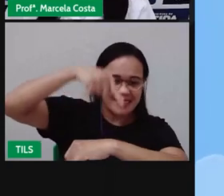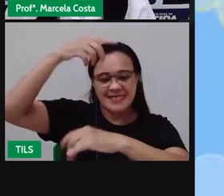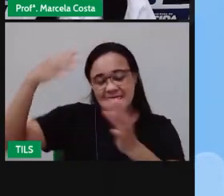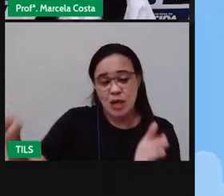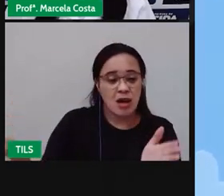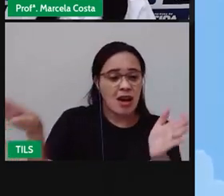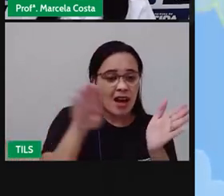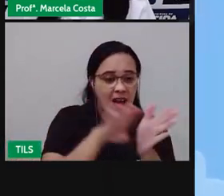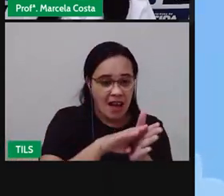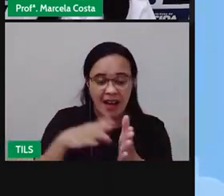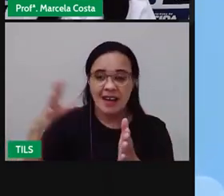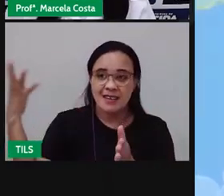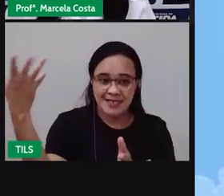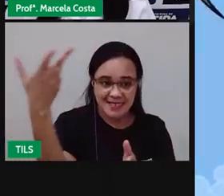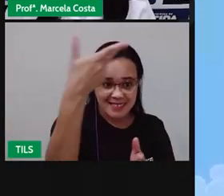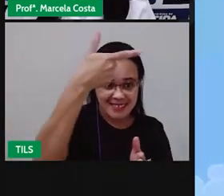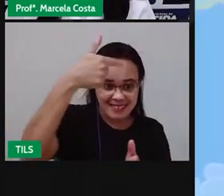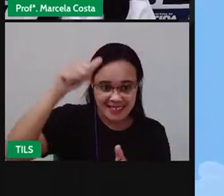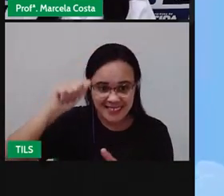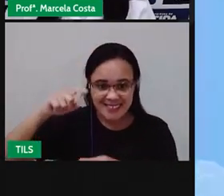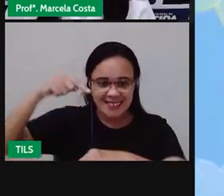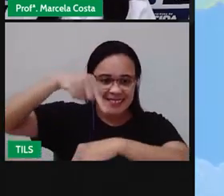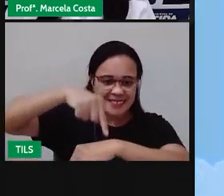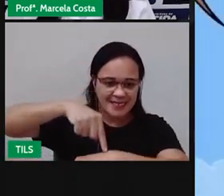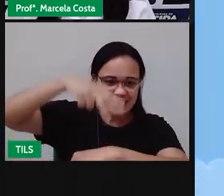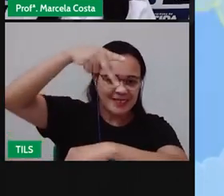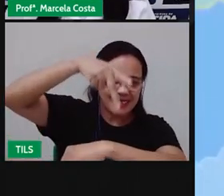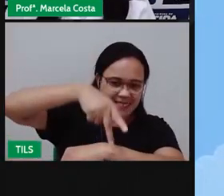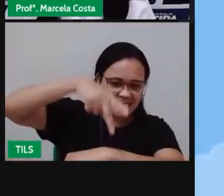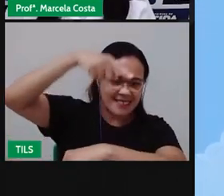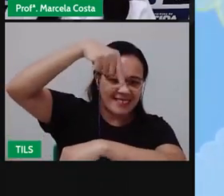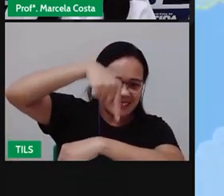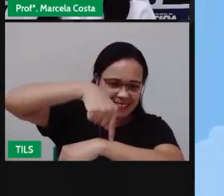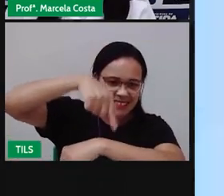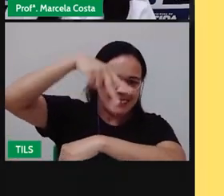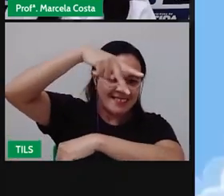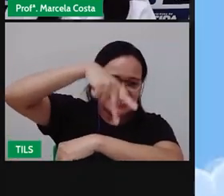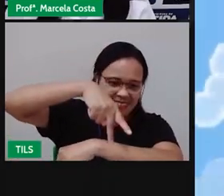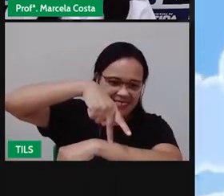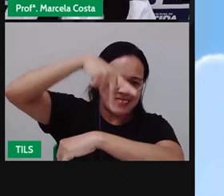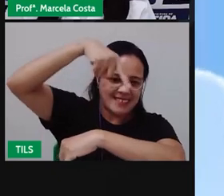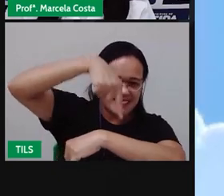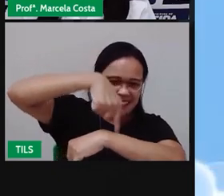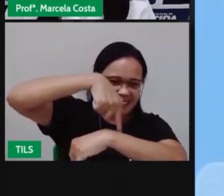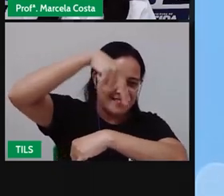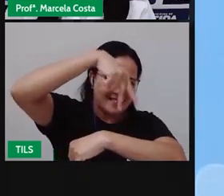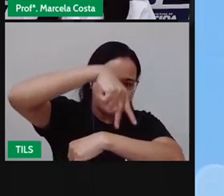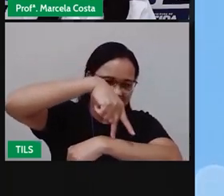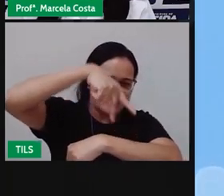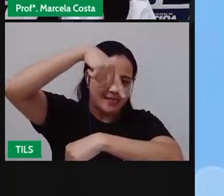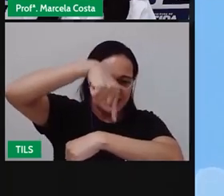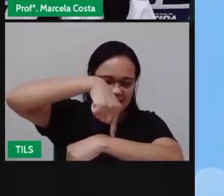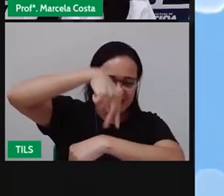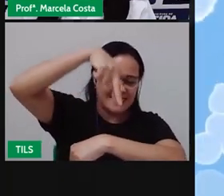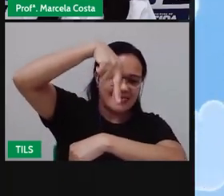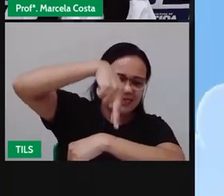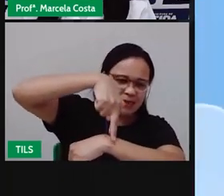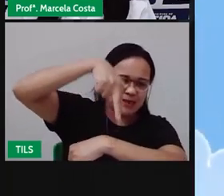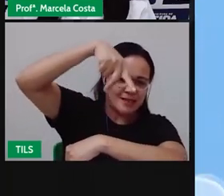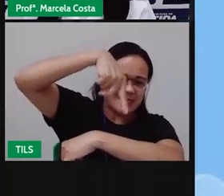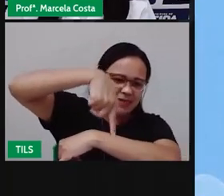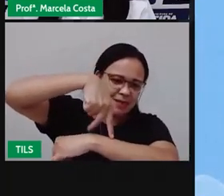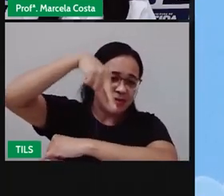De amarelinha Faça o caminho Até chegar ao céu Vamos brincar De amarelinha